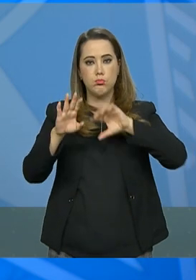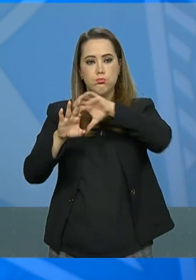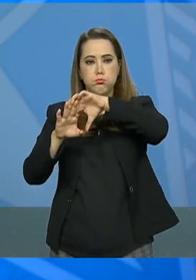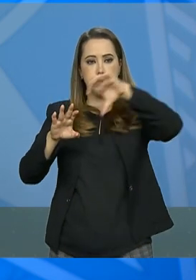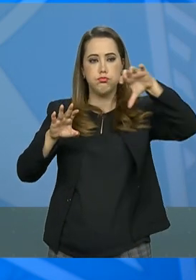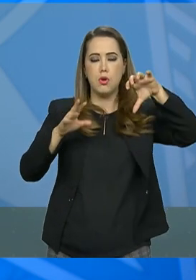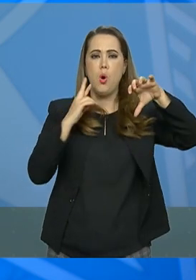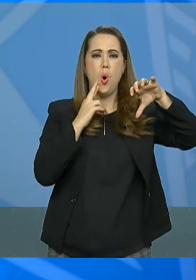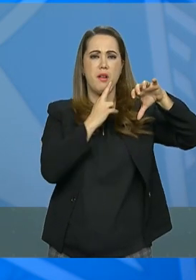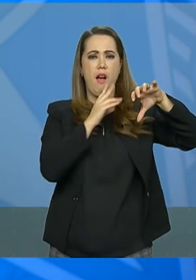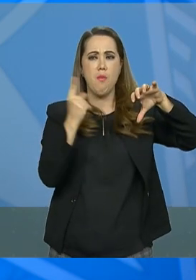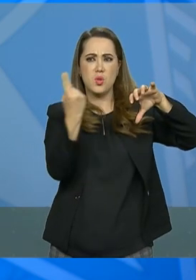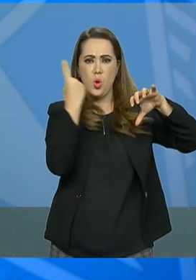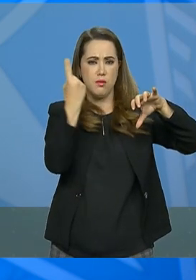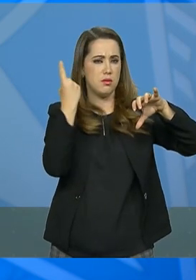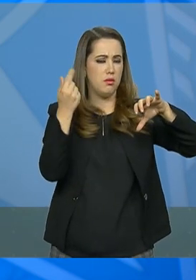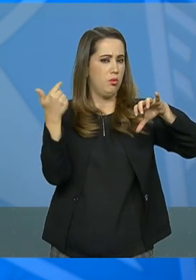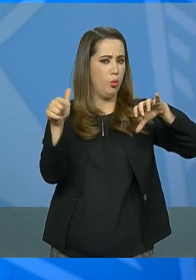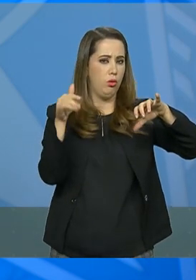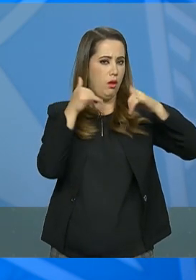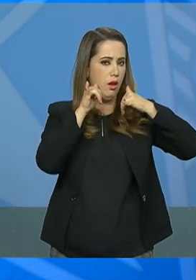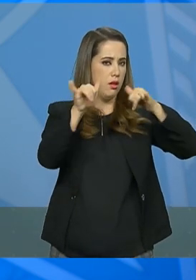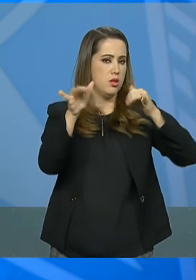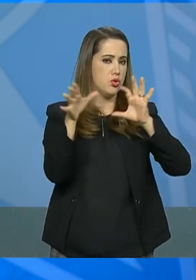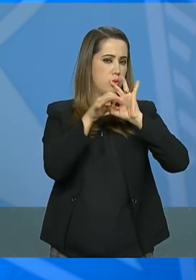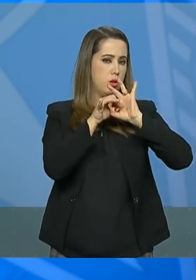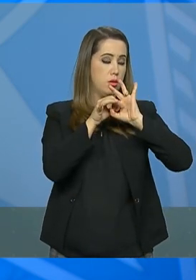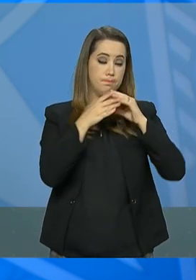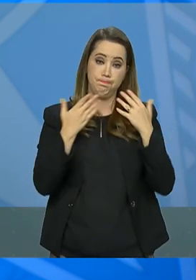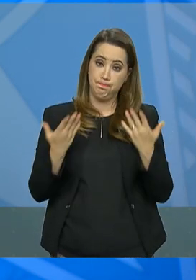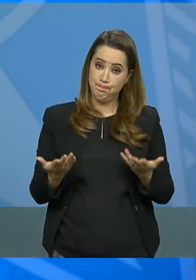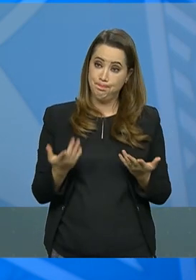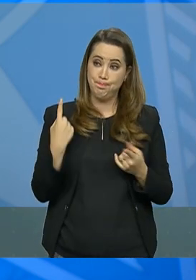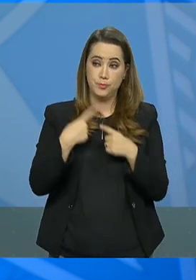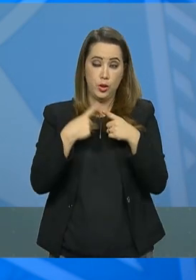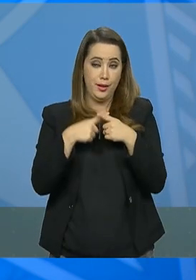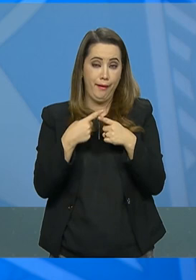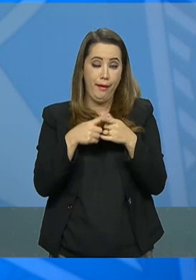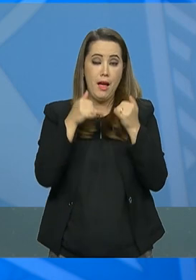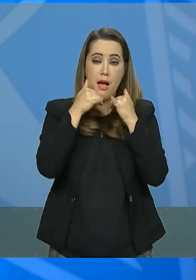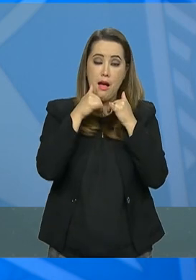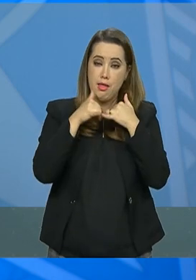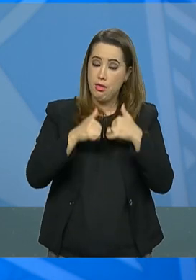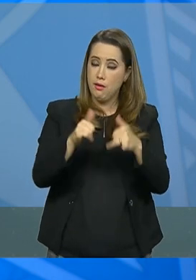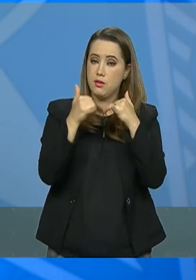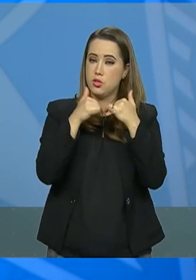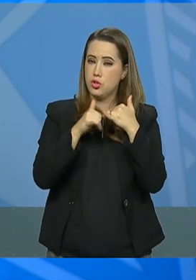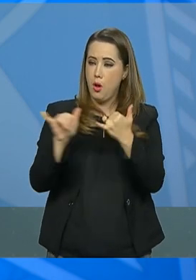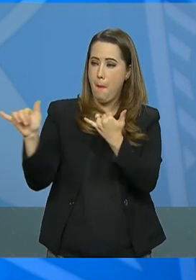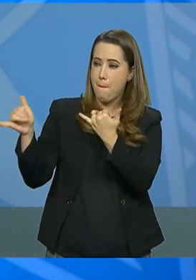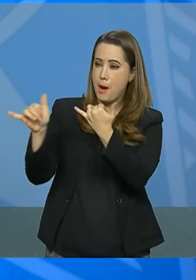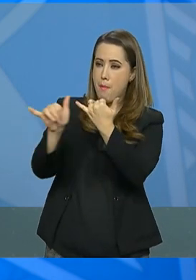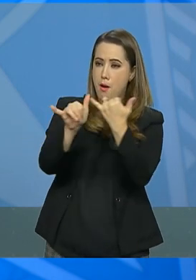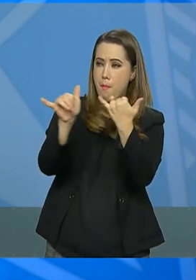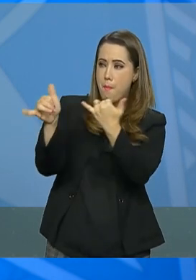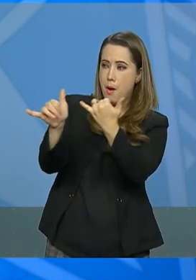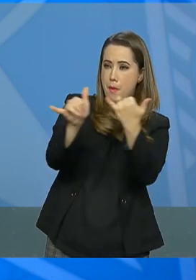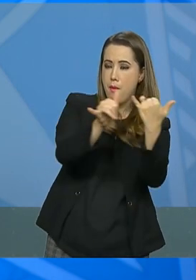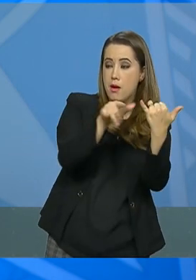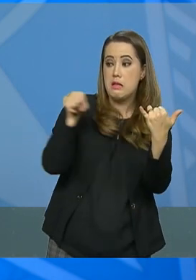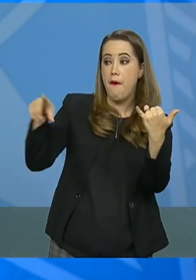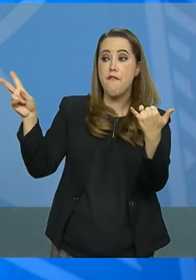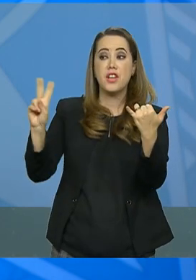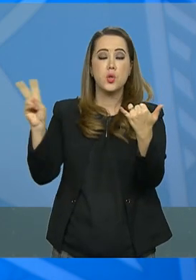suprimento de energia é realizado por meio do recebimento de energia advinda da Venezuela,